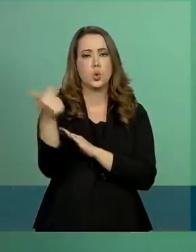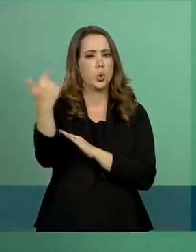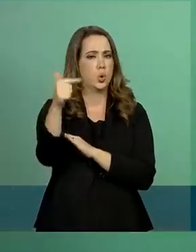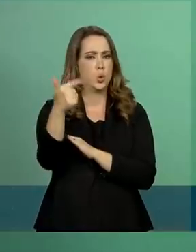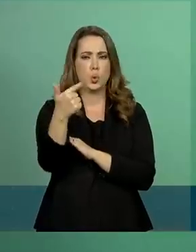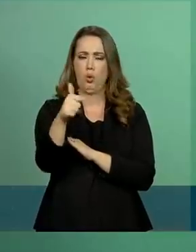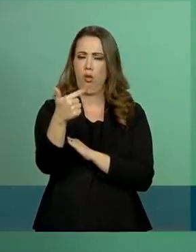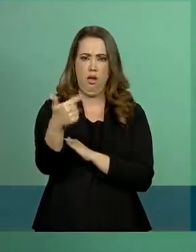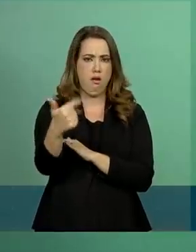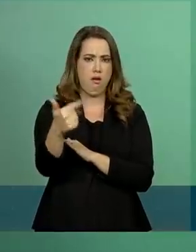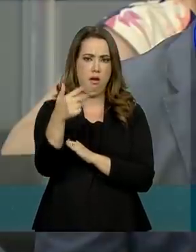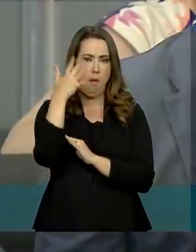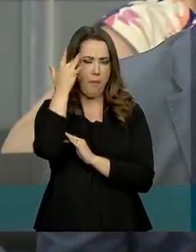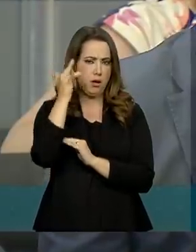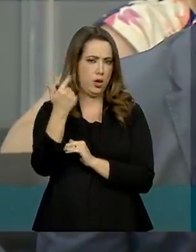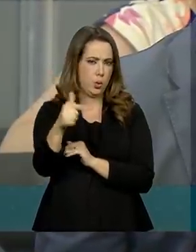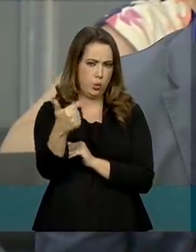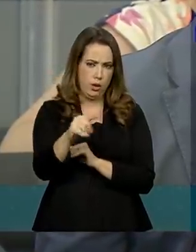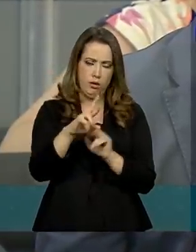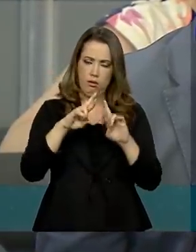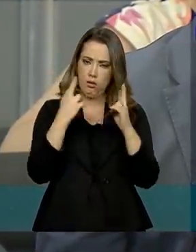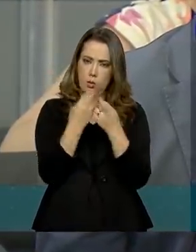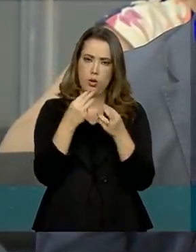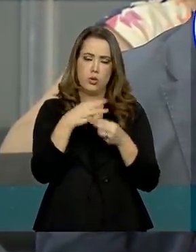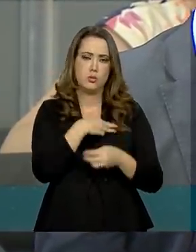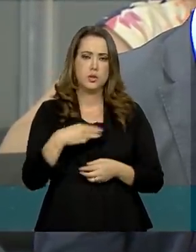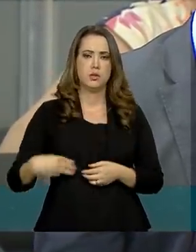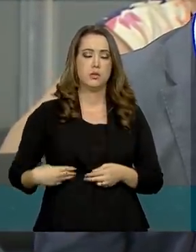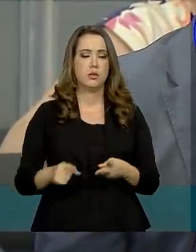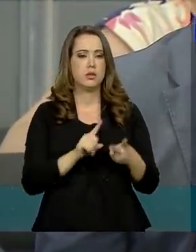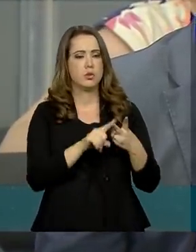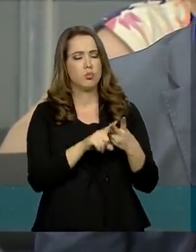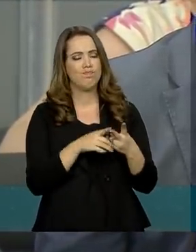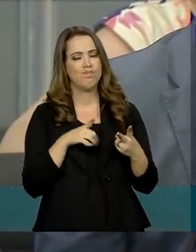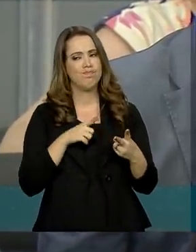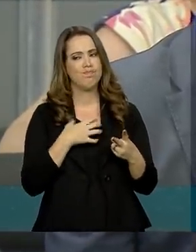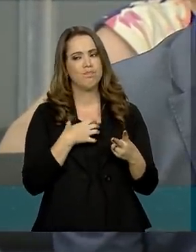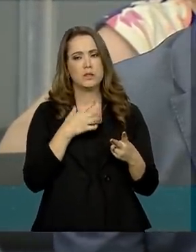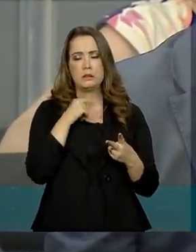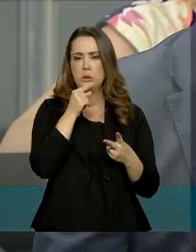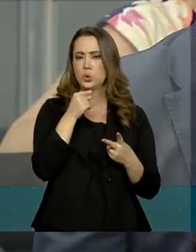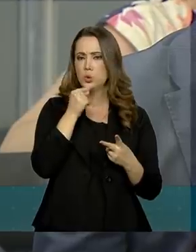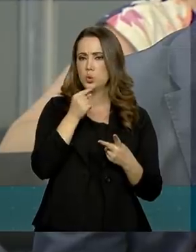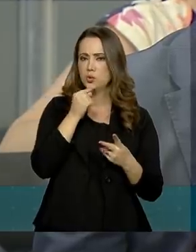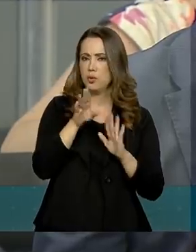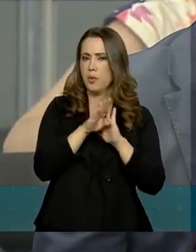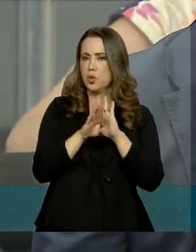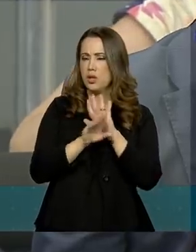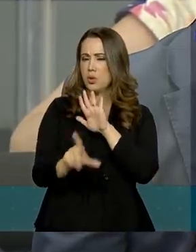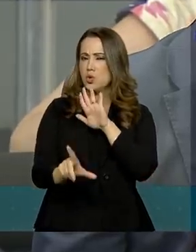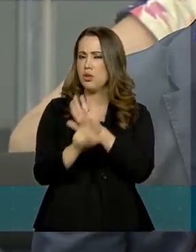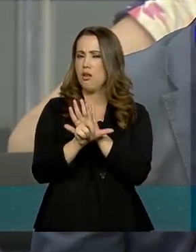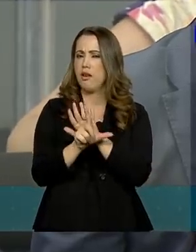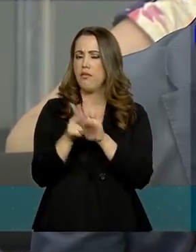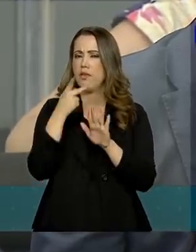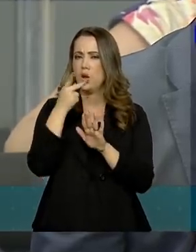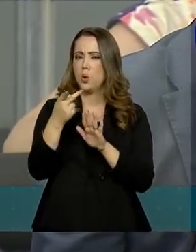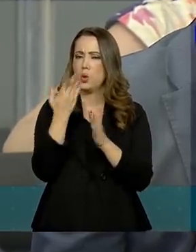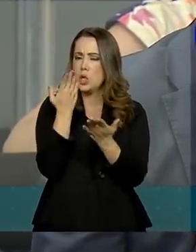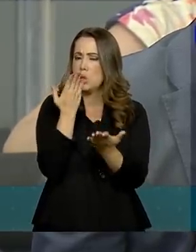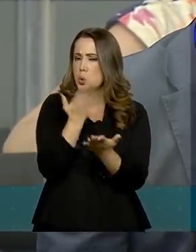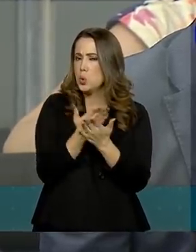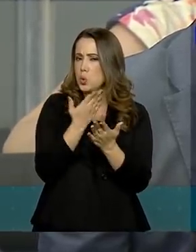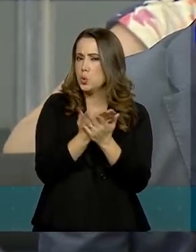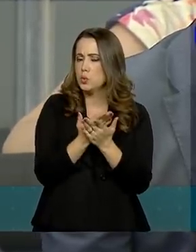a reunião amanhã. Certo. E a segunda, fiquei em dúvida, em relação a esse projeto de lei que o falou que ainda está em